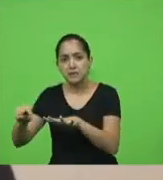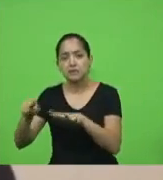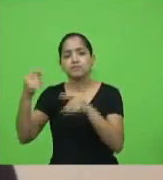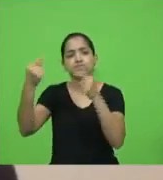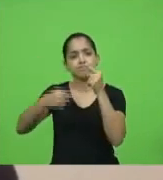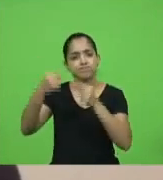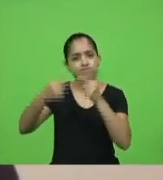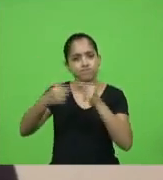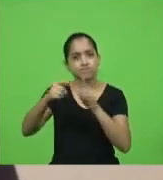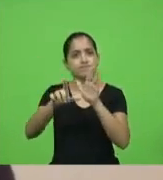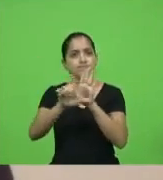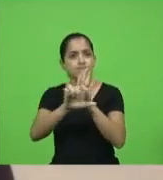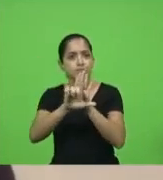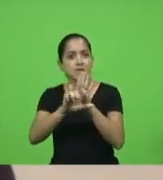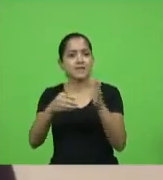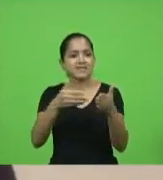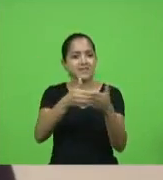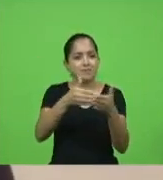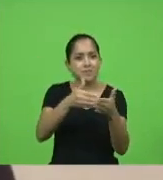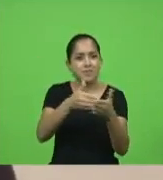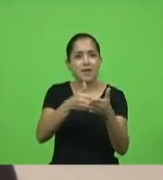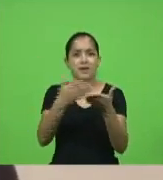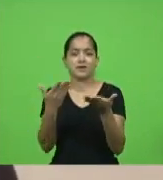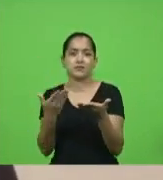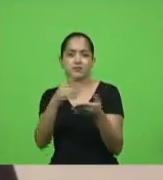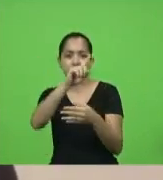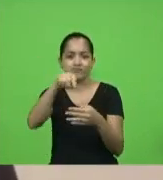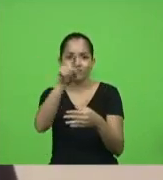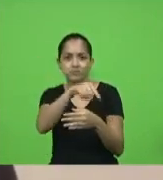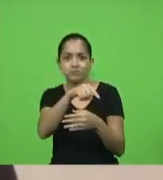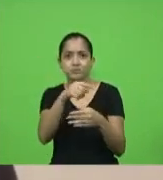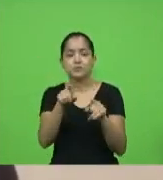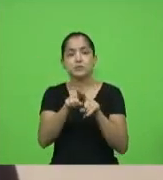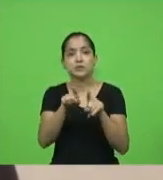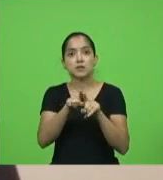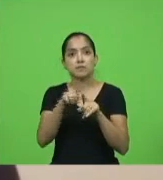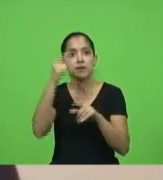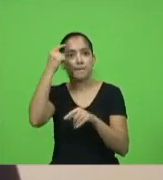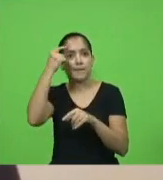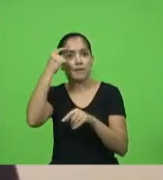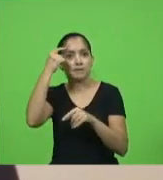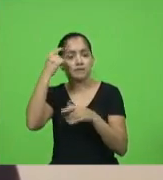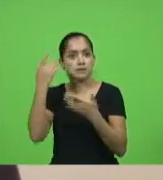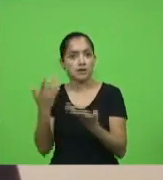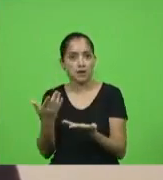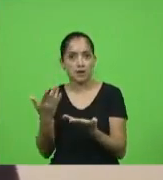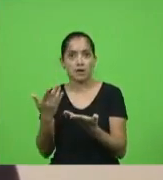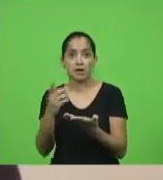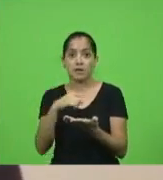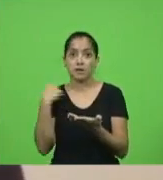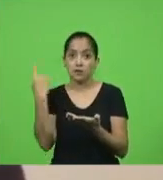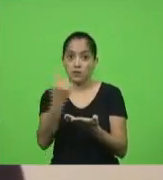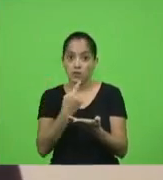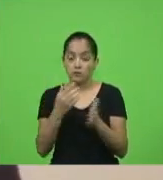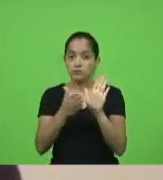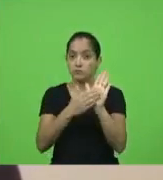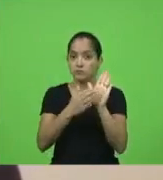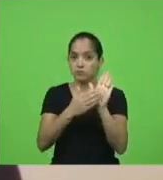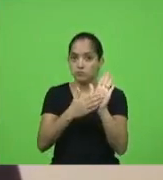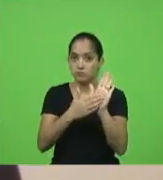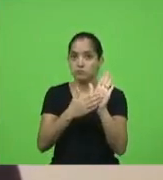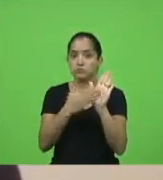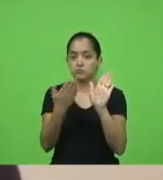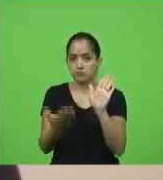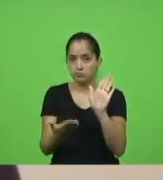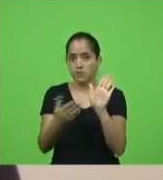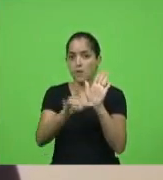revogar leis que atrapalham a vida dos empreendedores e também acho que botar um pouco a mão na consciência de nós também propor cada vez que nós propormos